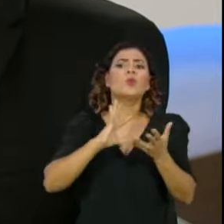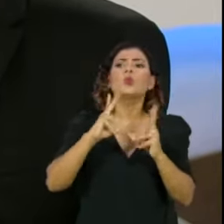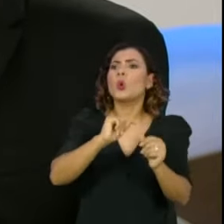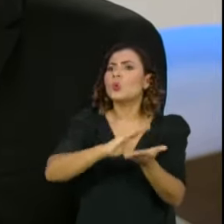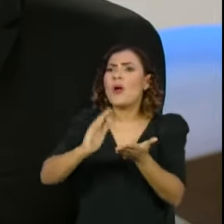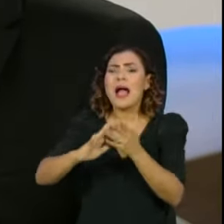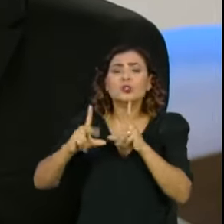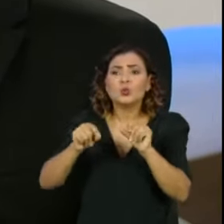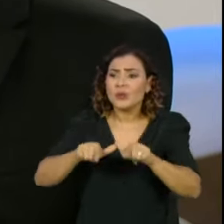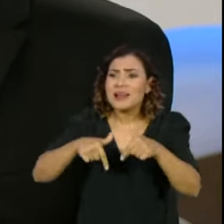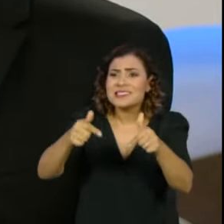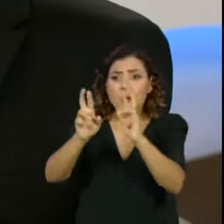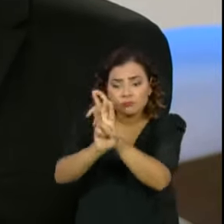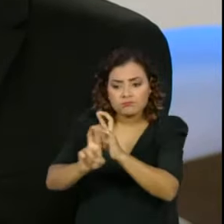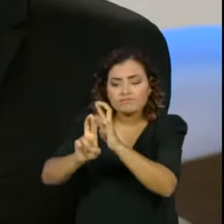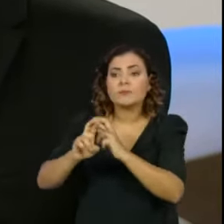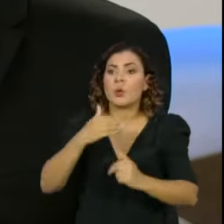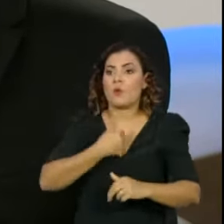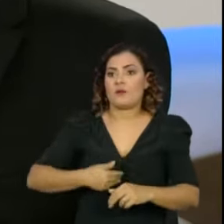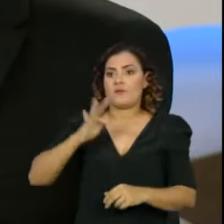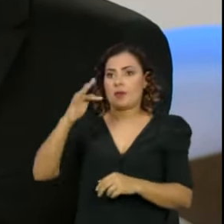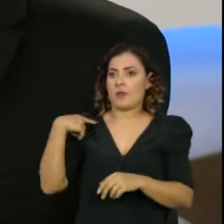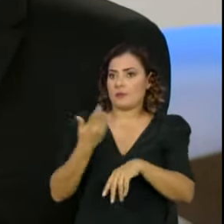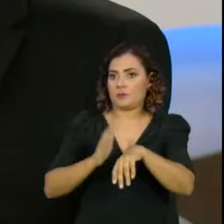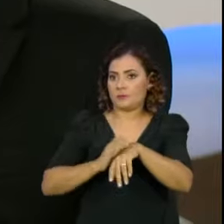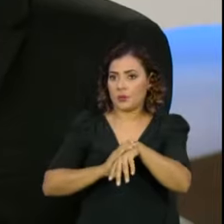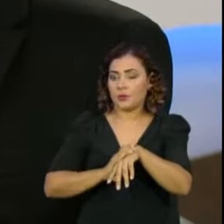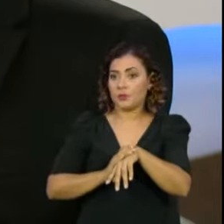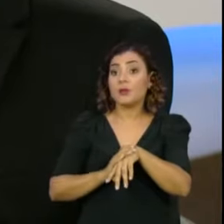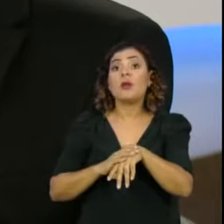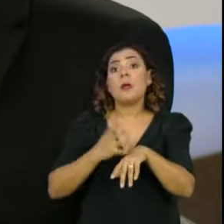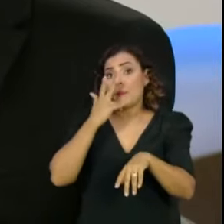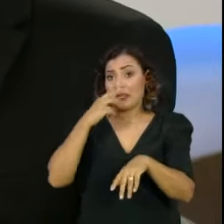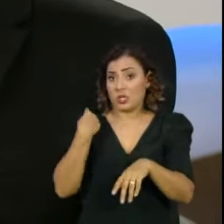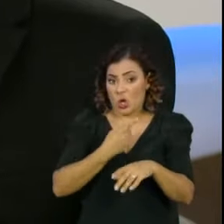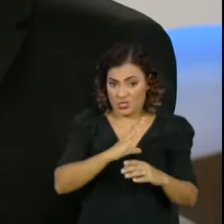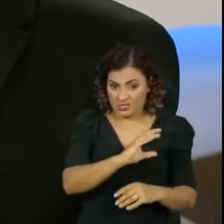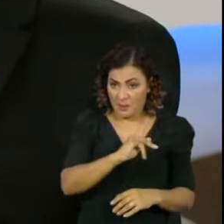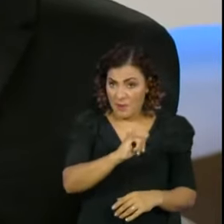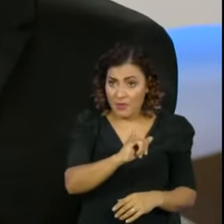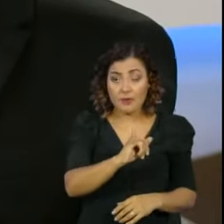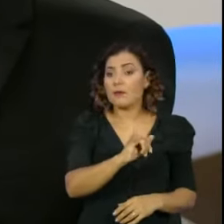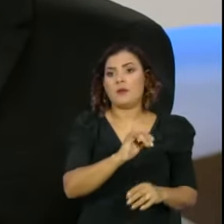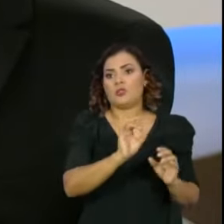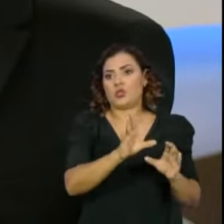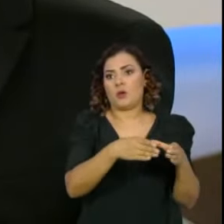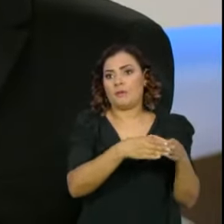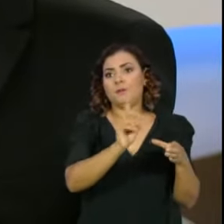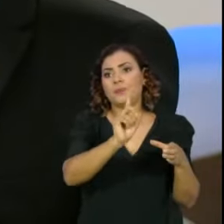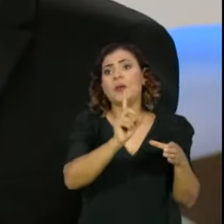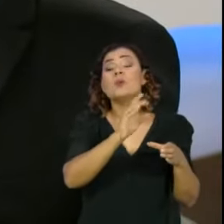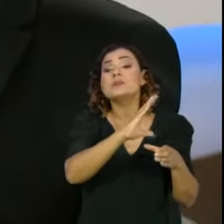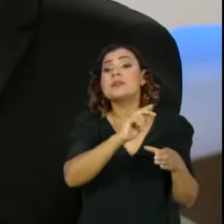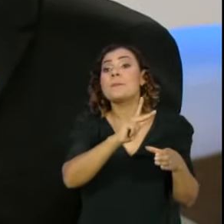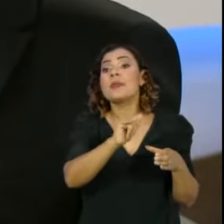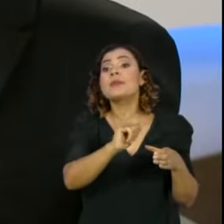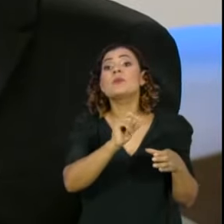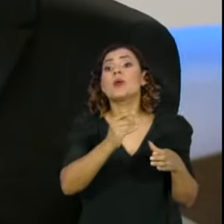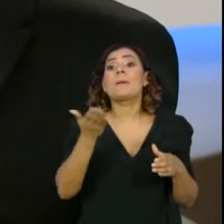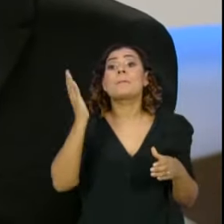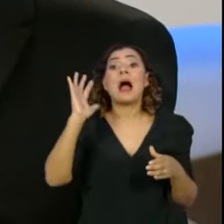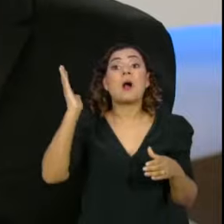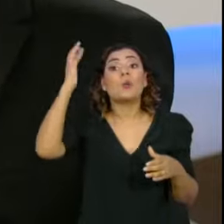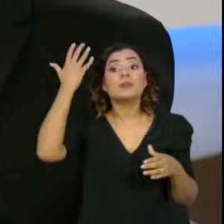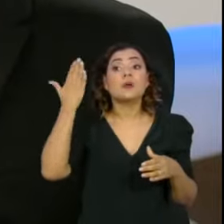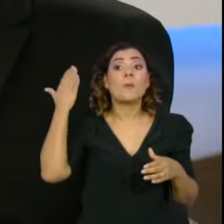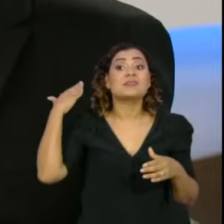iniciativa, cada medida tomada pelo governo federal. Não necessariamente isso é feito pela CPI, até porque a CPI investiga fatos determinados do passado.